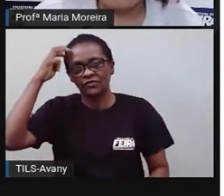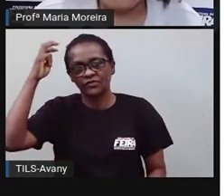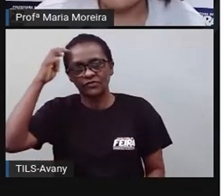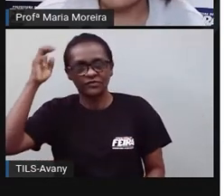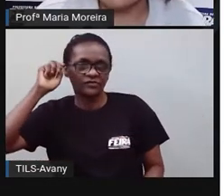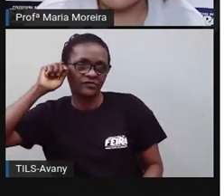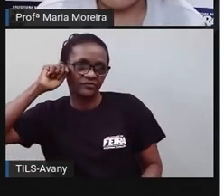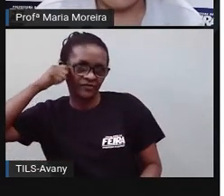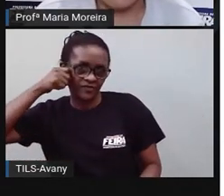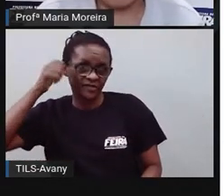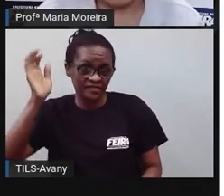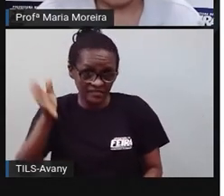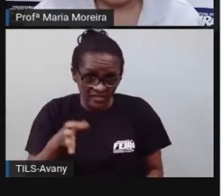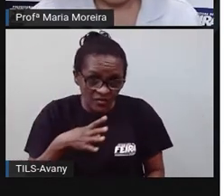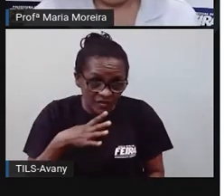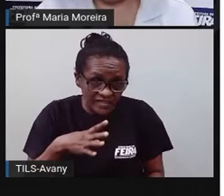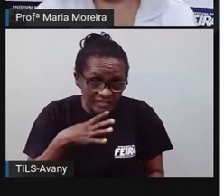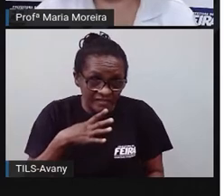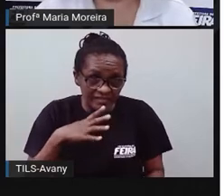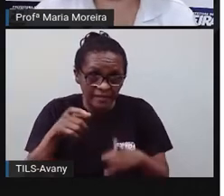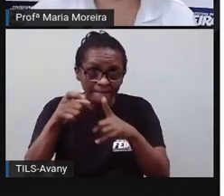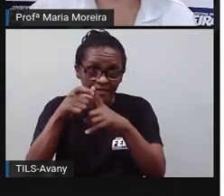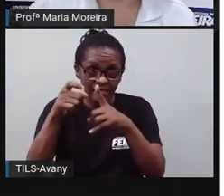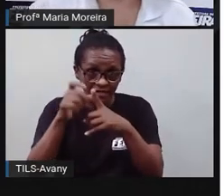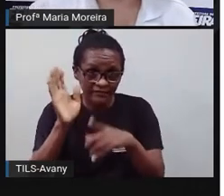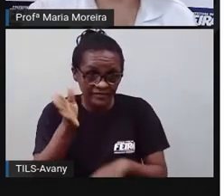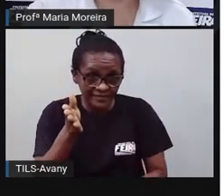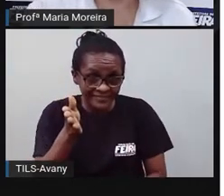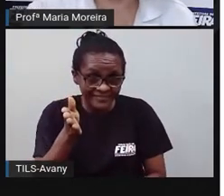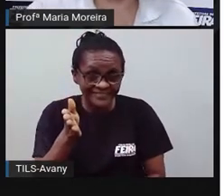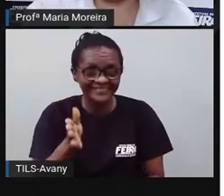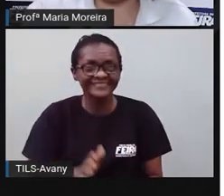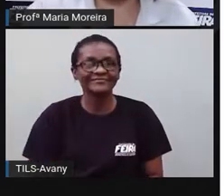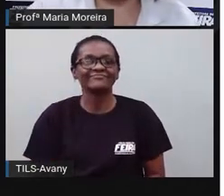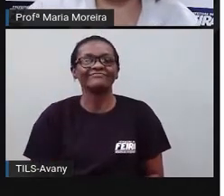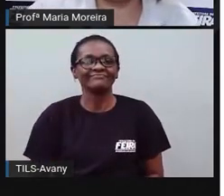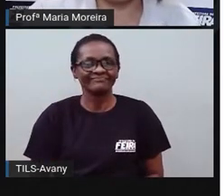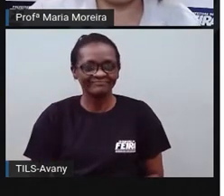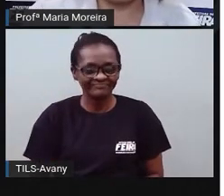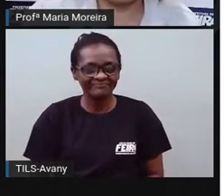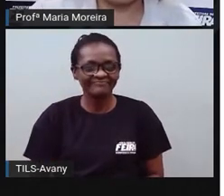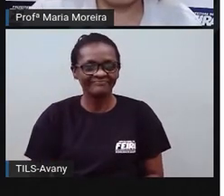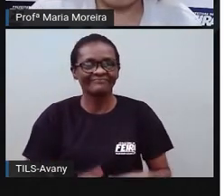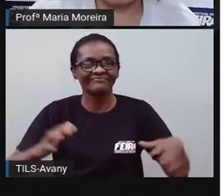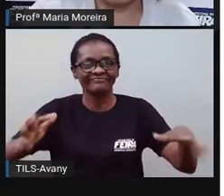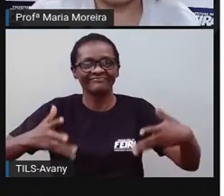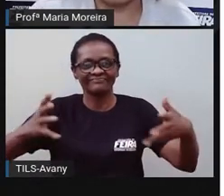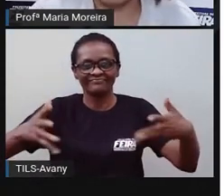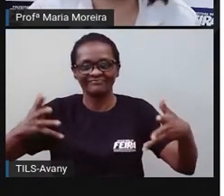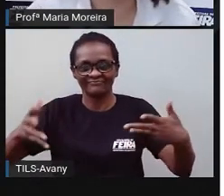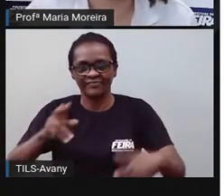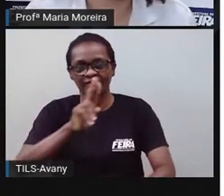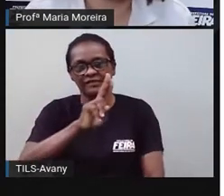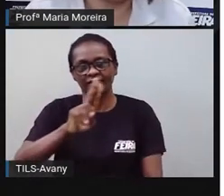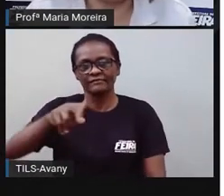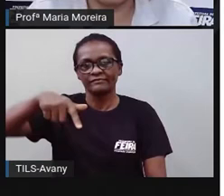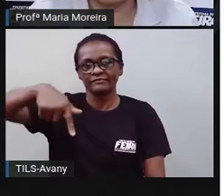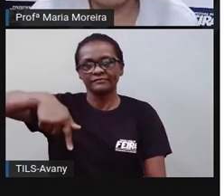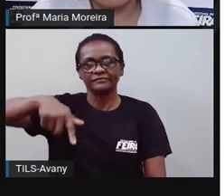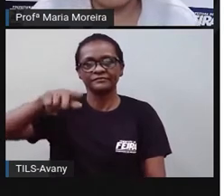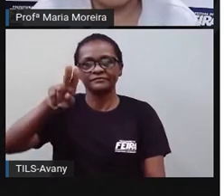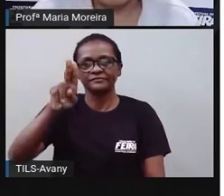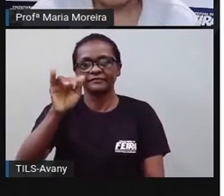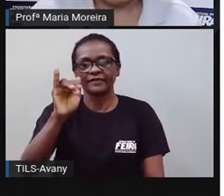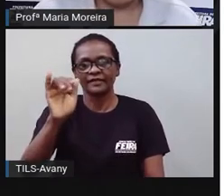alguma dessas palavras? Eu aposto que sim, né? Quiabo e fubá e principalmente. Ah, eu sou filho